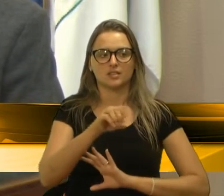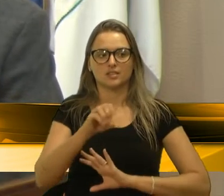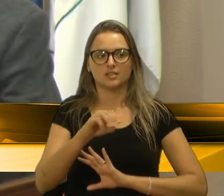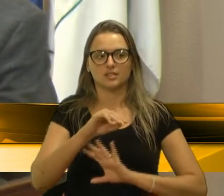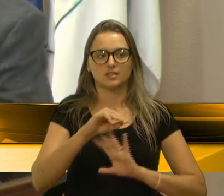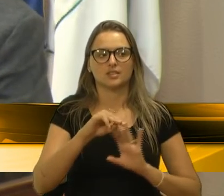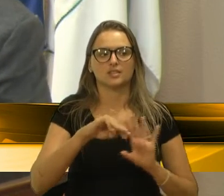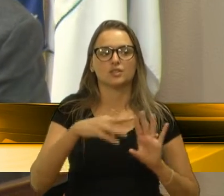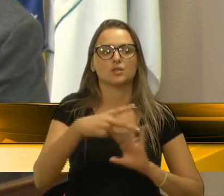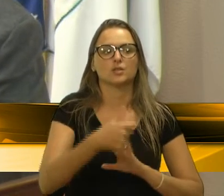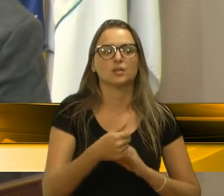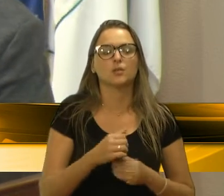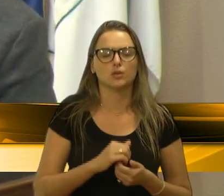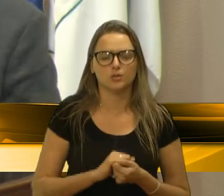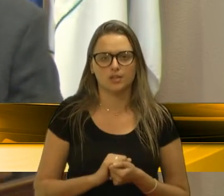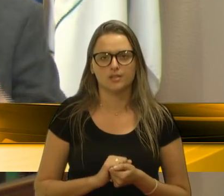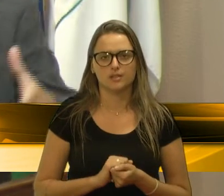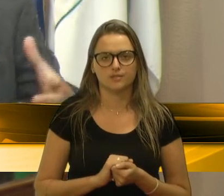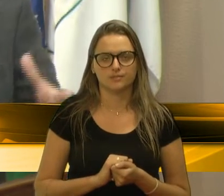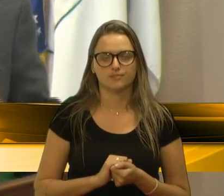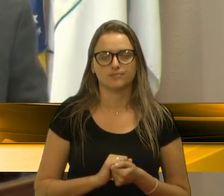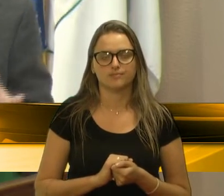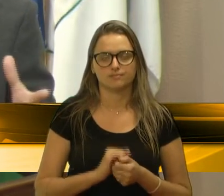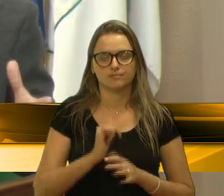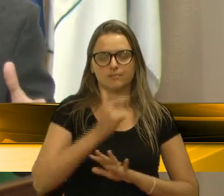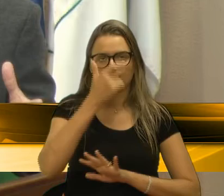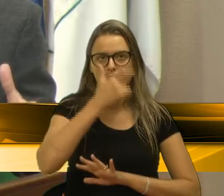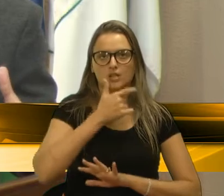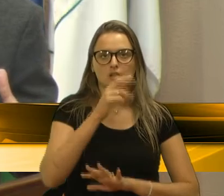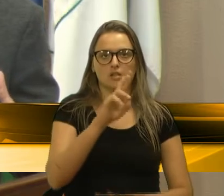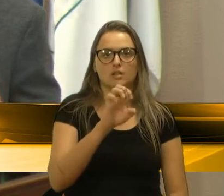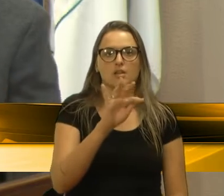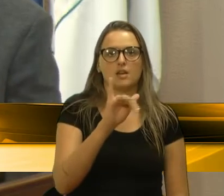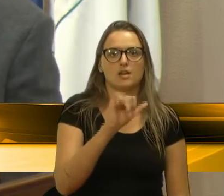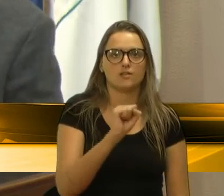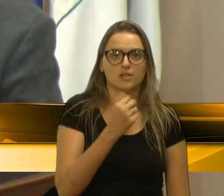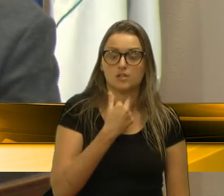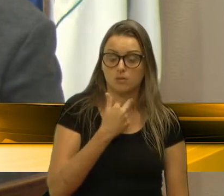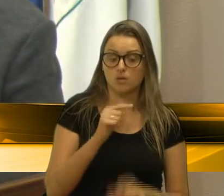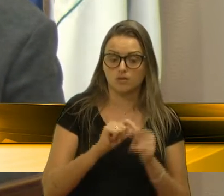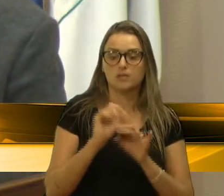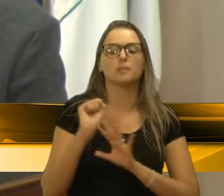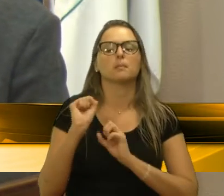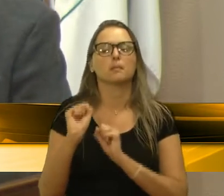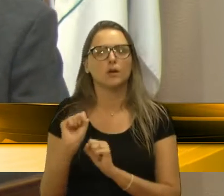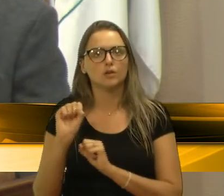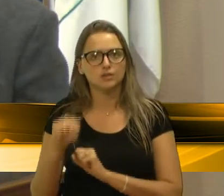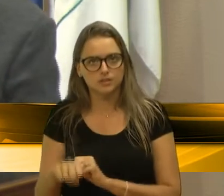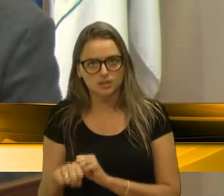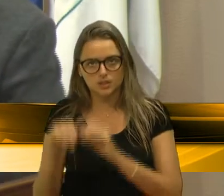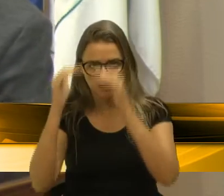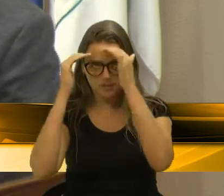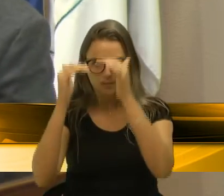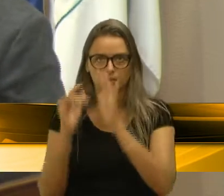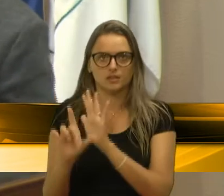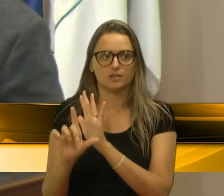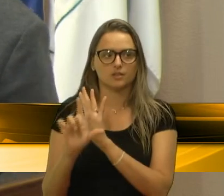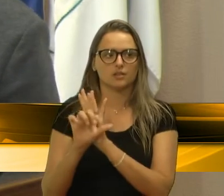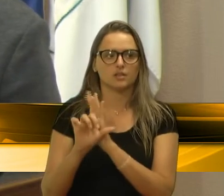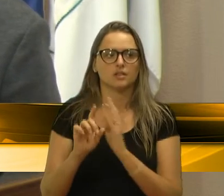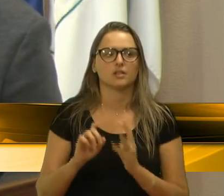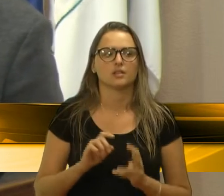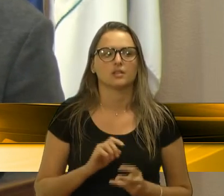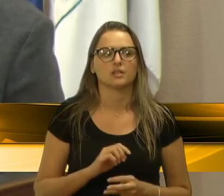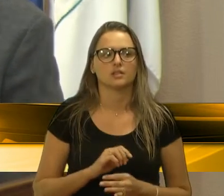milhões. E por causa da teimosia de alguém que acha que refis não pode ser feito, pode ser feito sim, dentro da legalidade, é que esse número aumentou